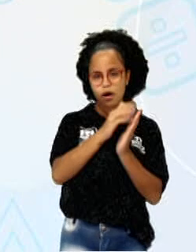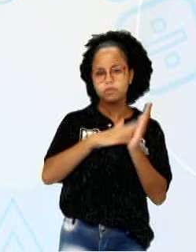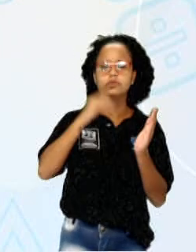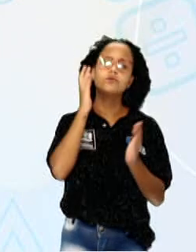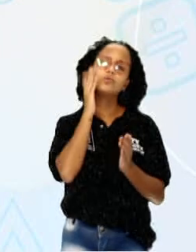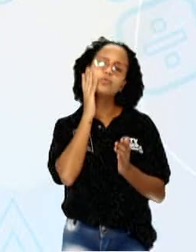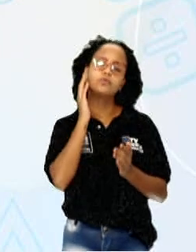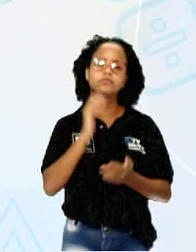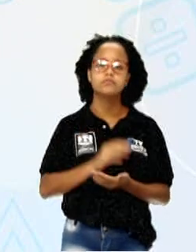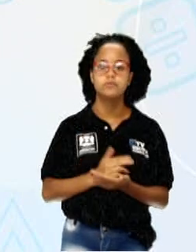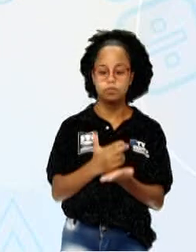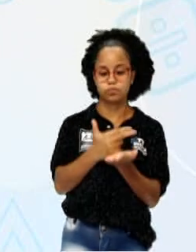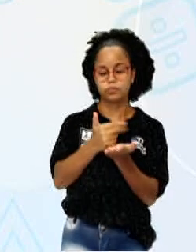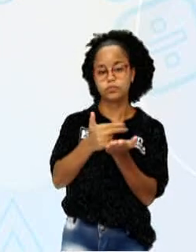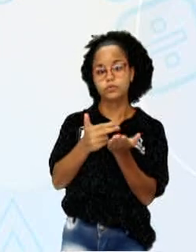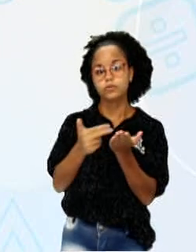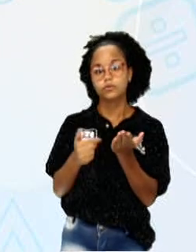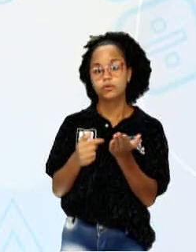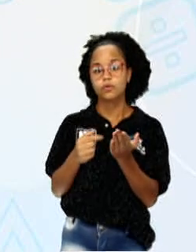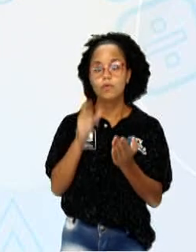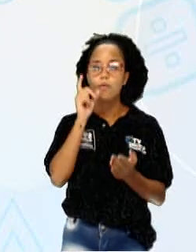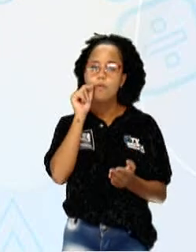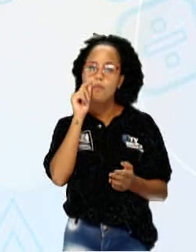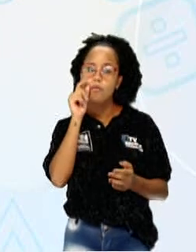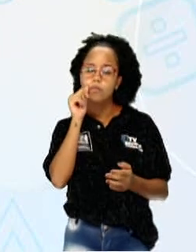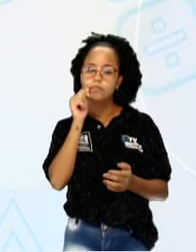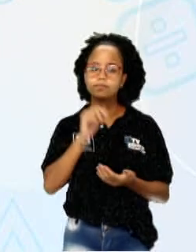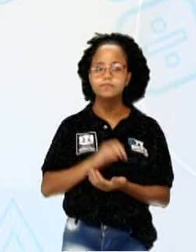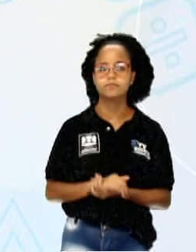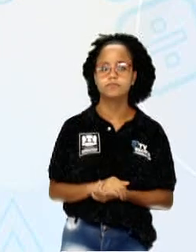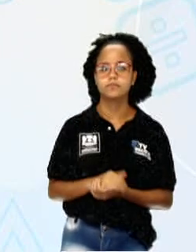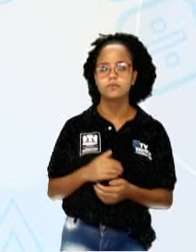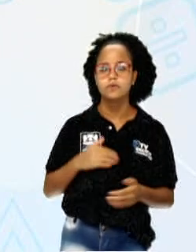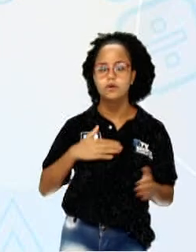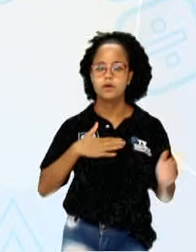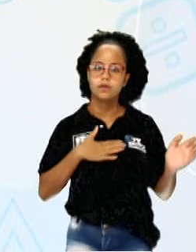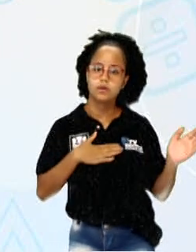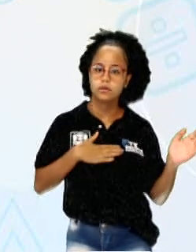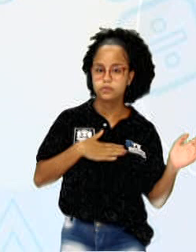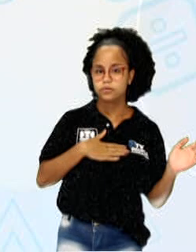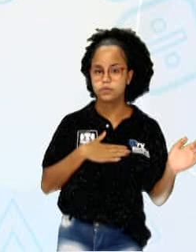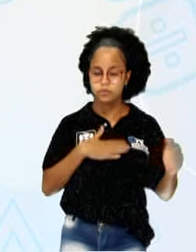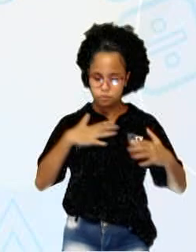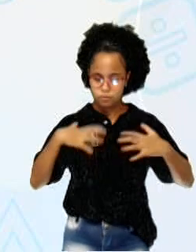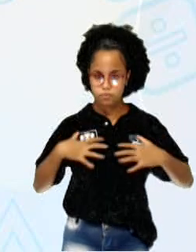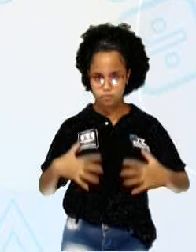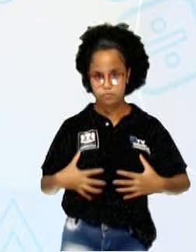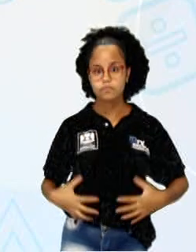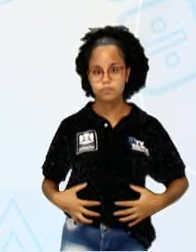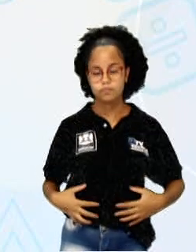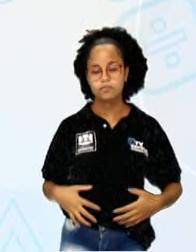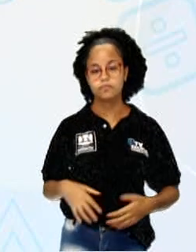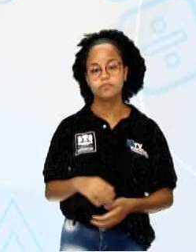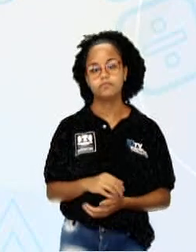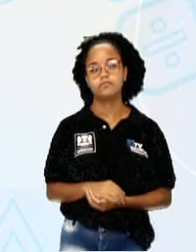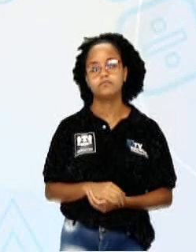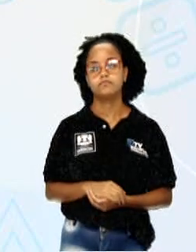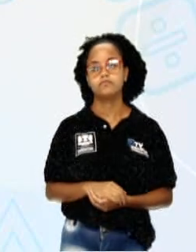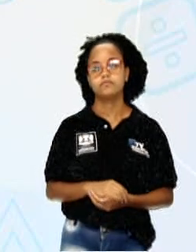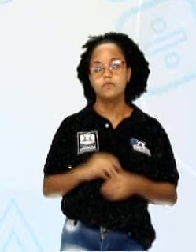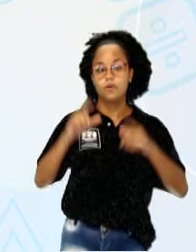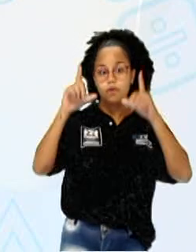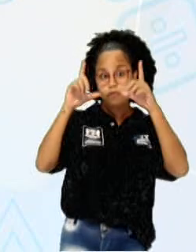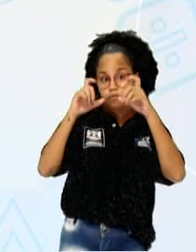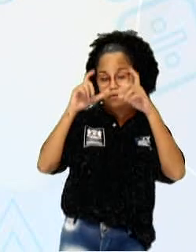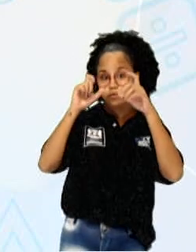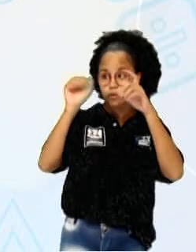No desenho, o grafite. Na dança, o corpo. Na foto,